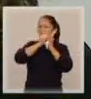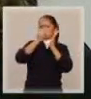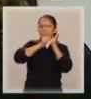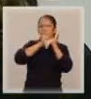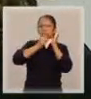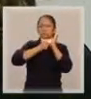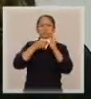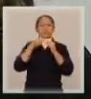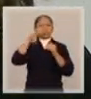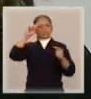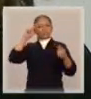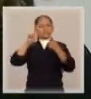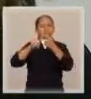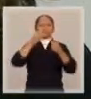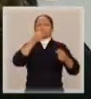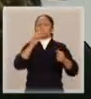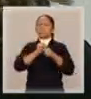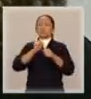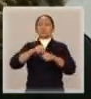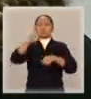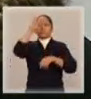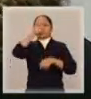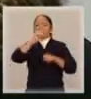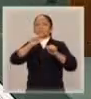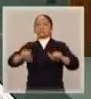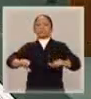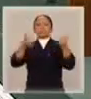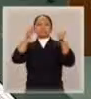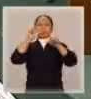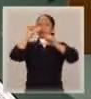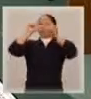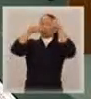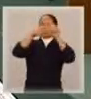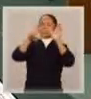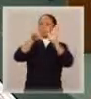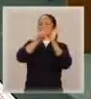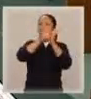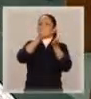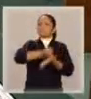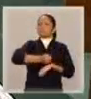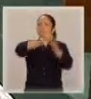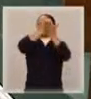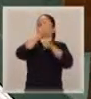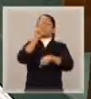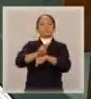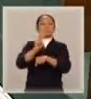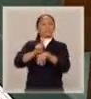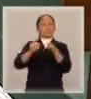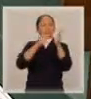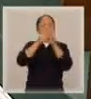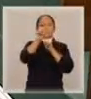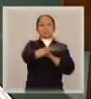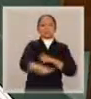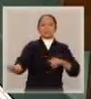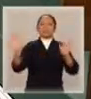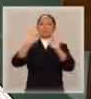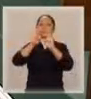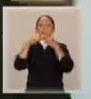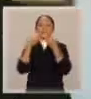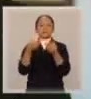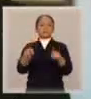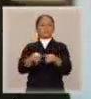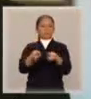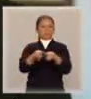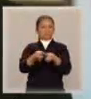ela, o país deve avançar mais na elaboração de leis que garantam maior proteção à criança e às famílias.